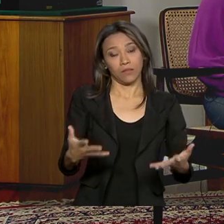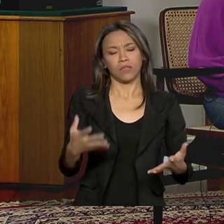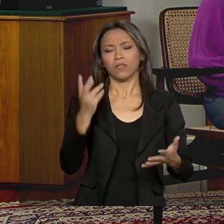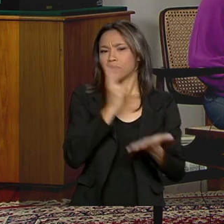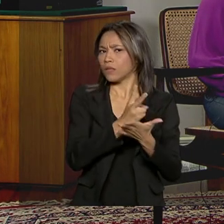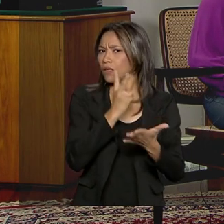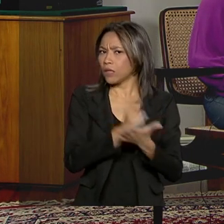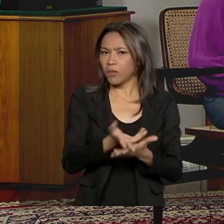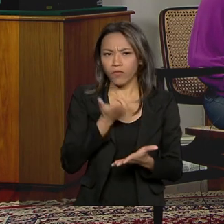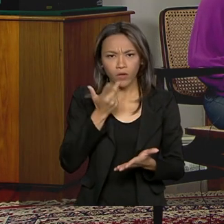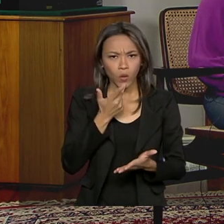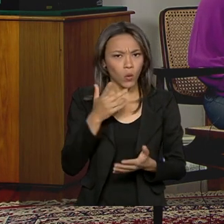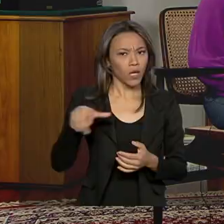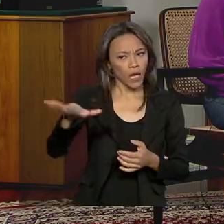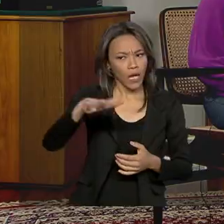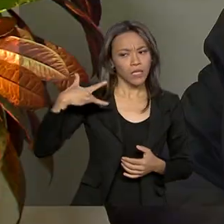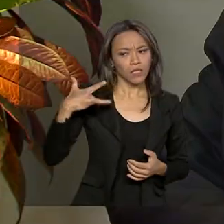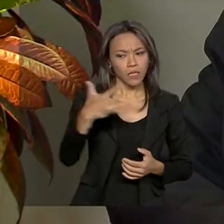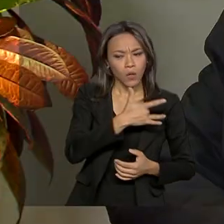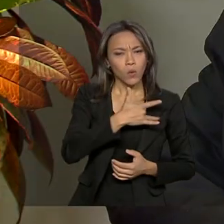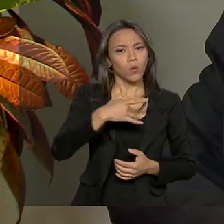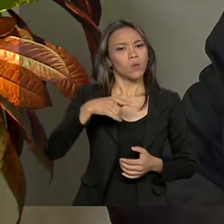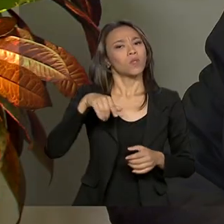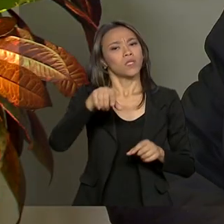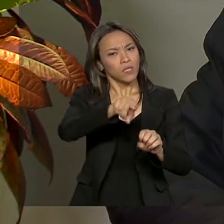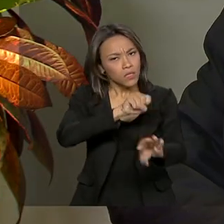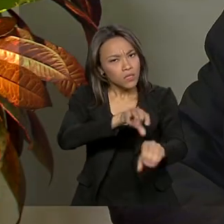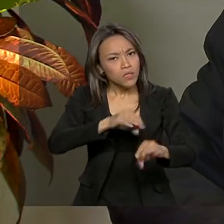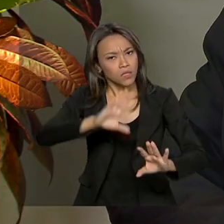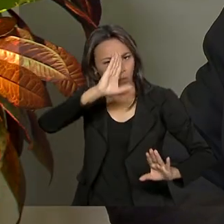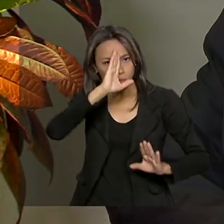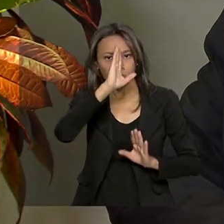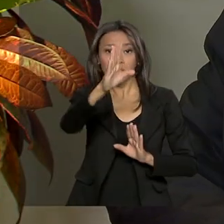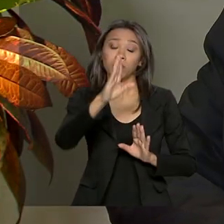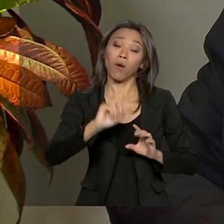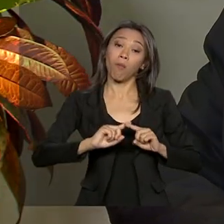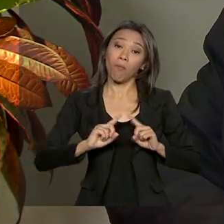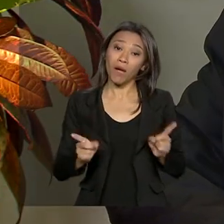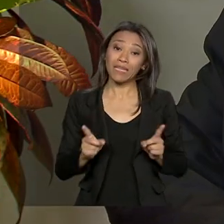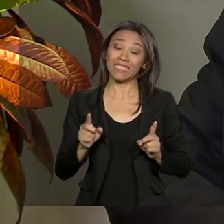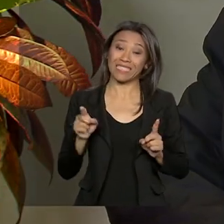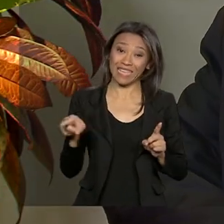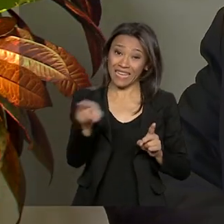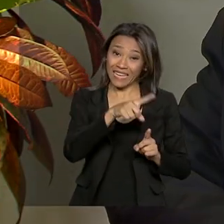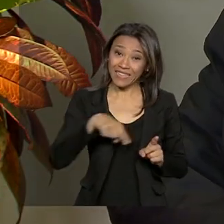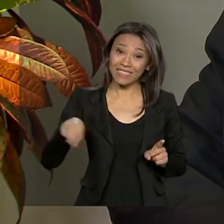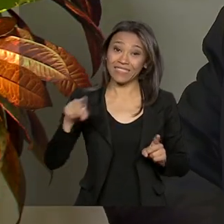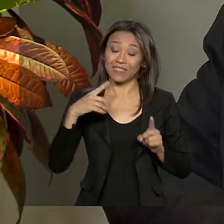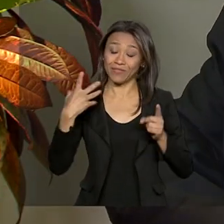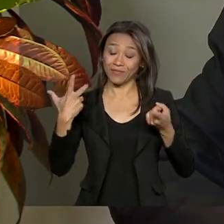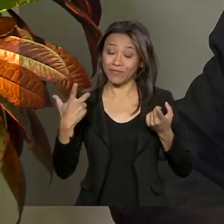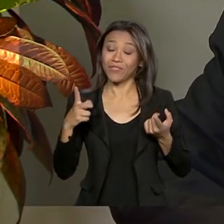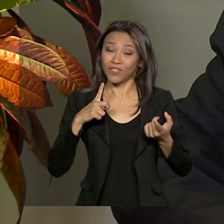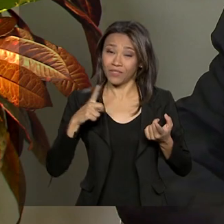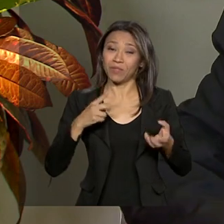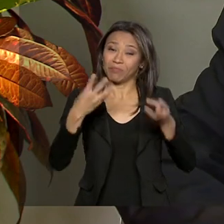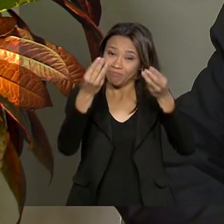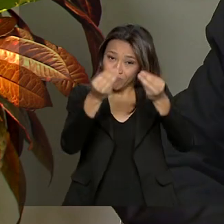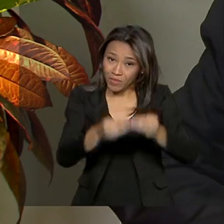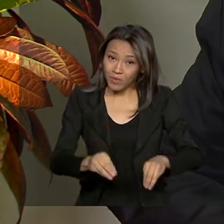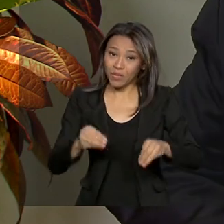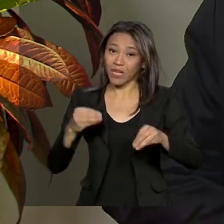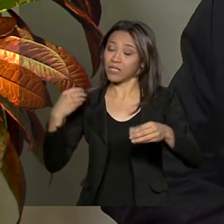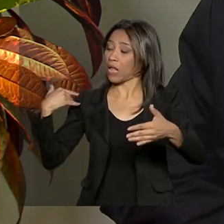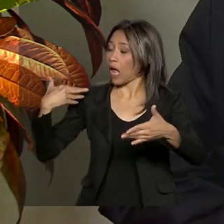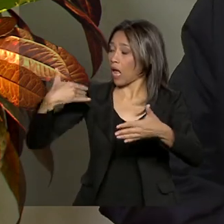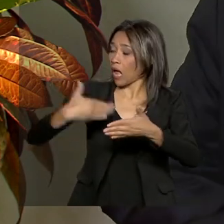colocou como prioridades absolutas a educação e a saúde. Só que elas foram tão comprometidas ao longo desses 16